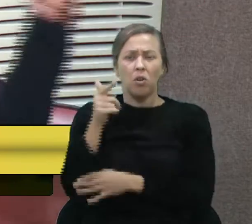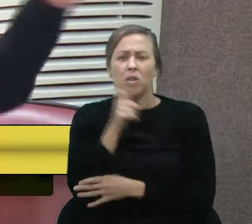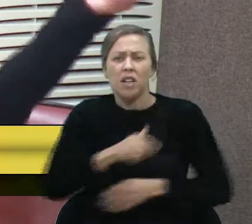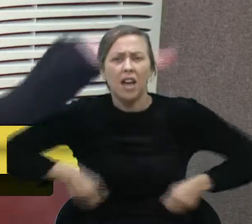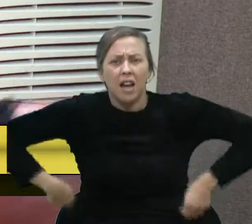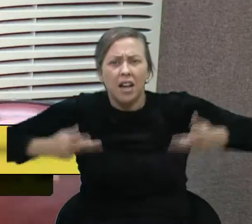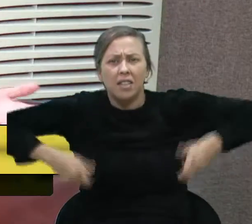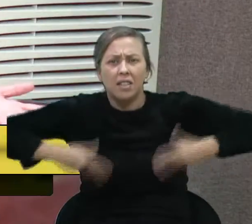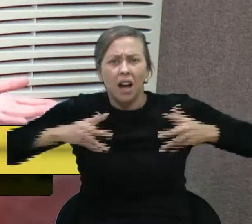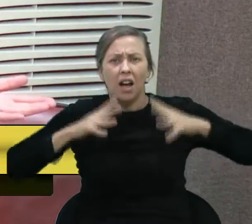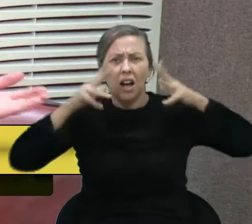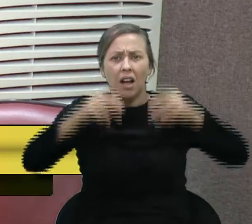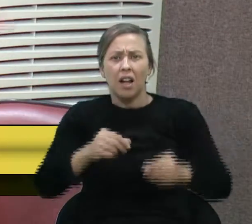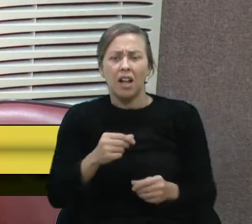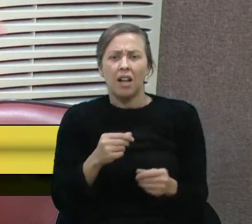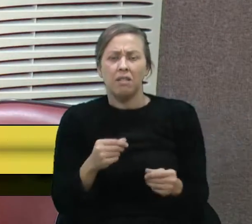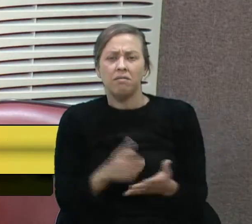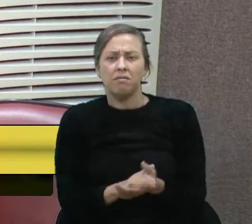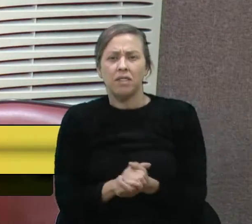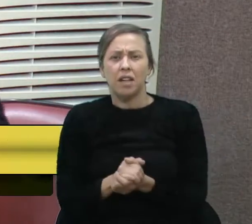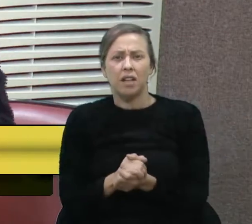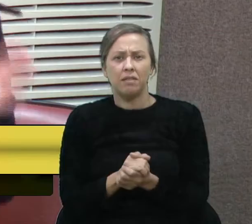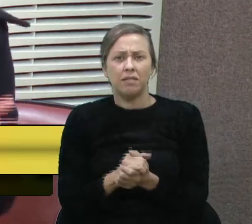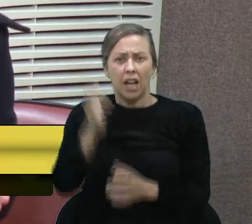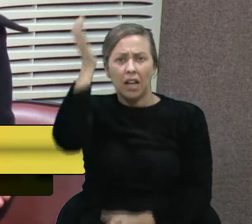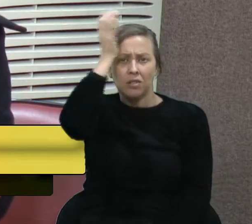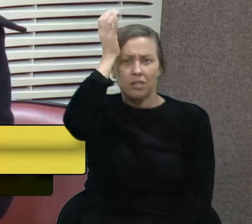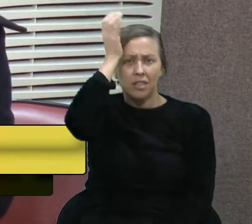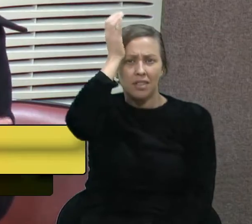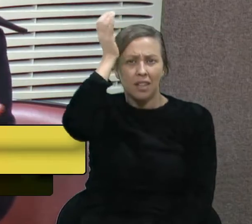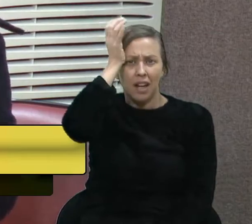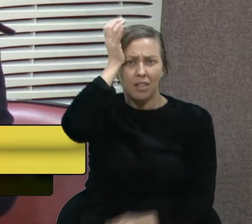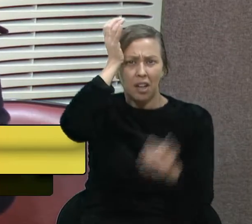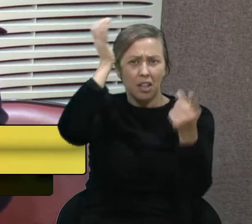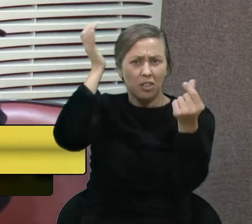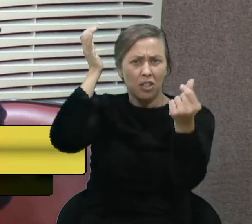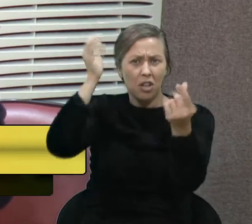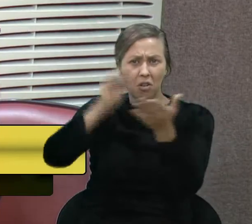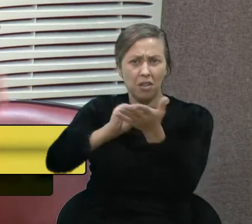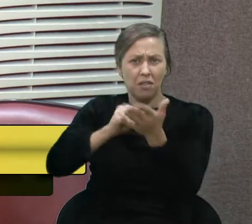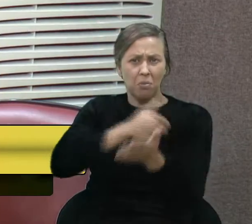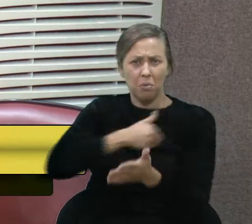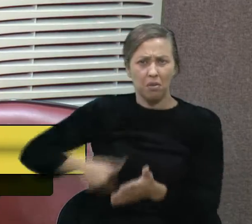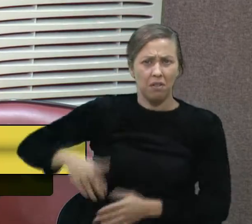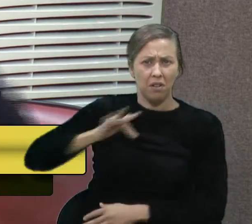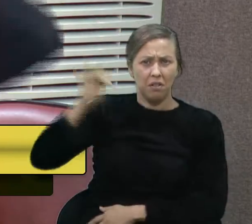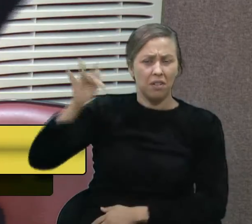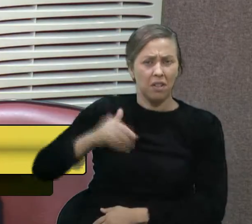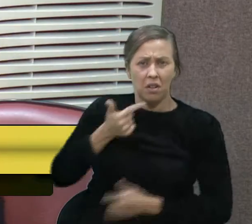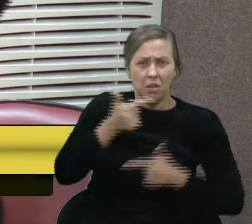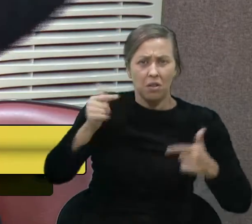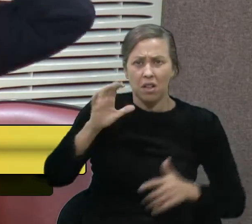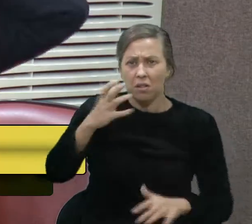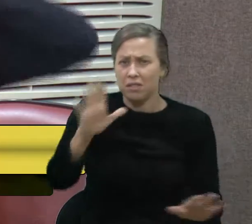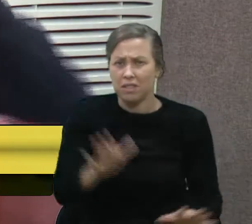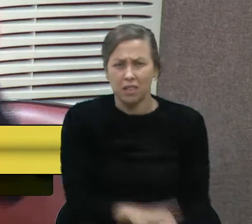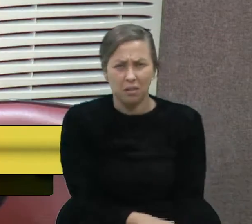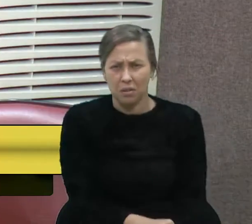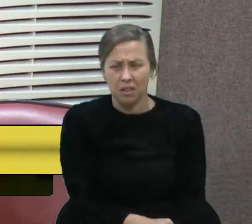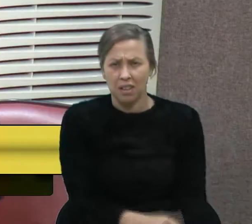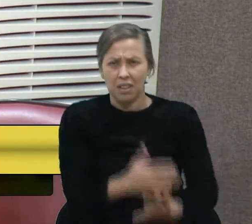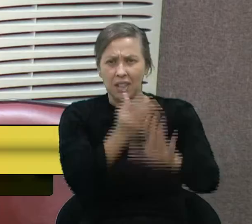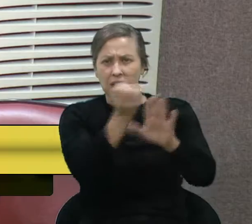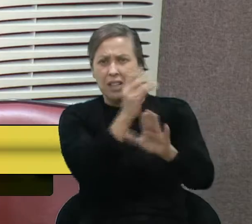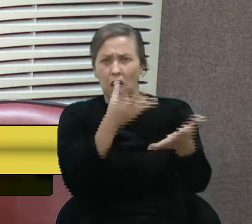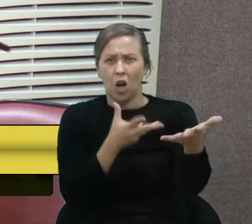horrores em leite condensado. Então, o dinheiro não está faltando para o governo federal. Senão, isso não teria acontecido. Senão, aquelas